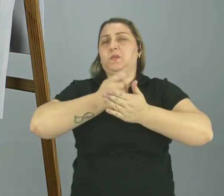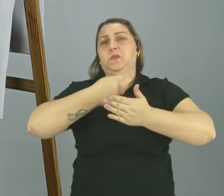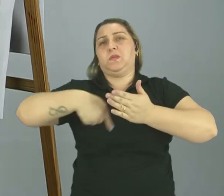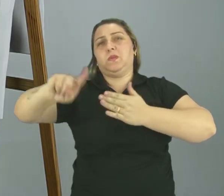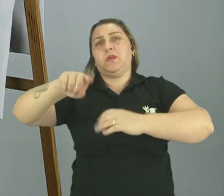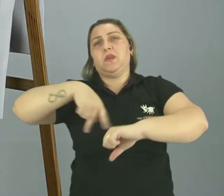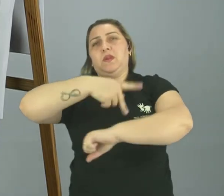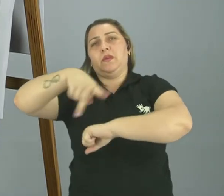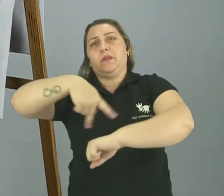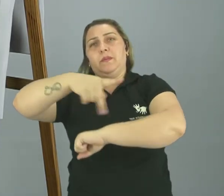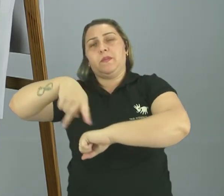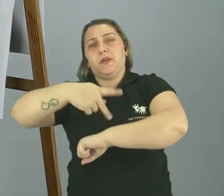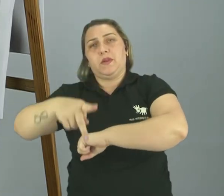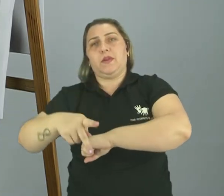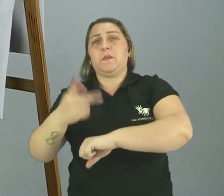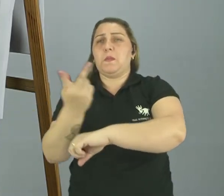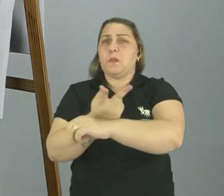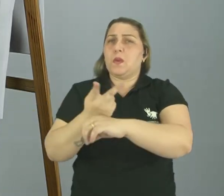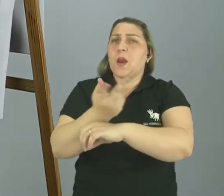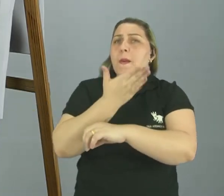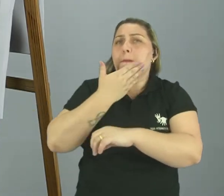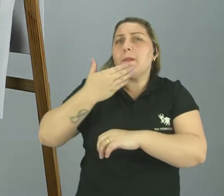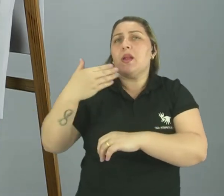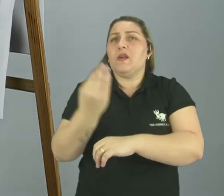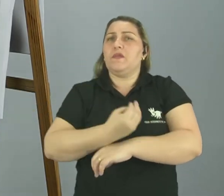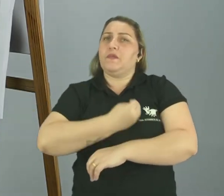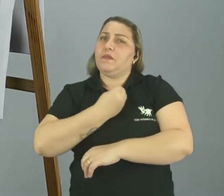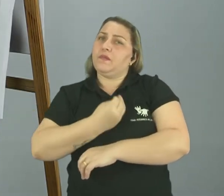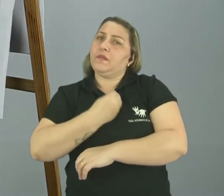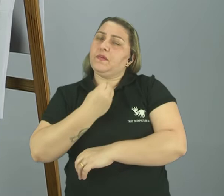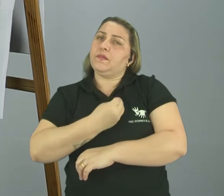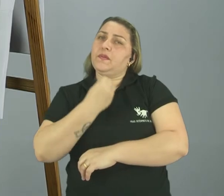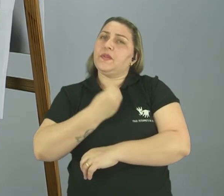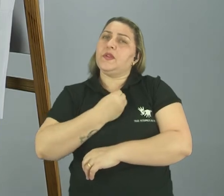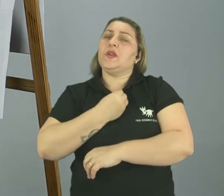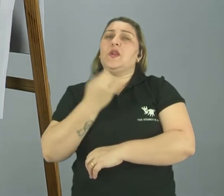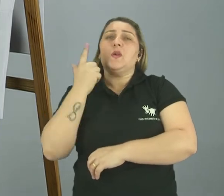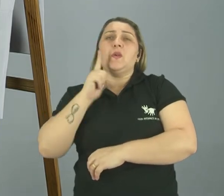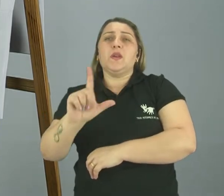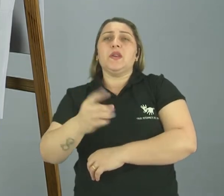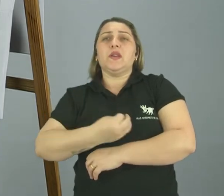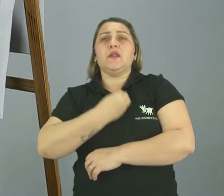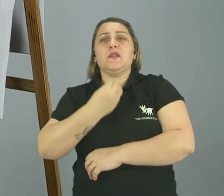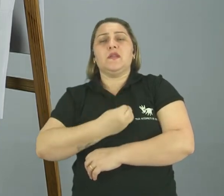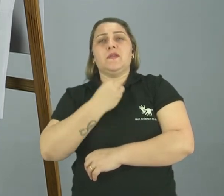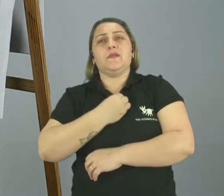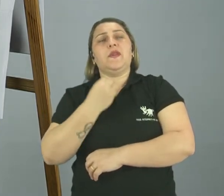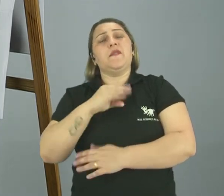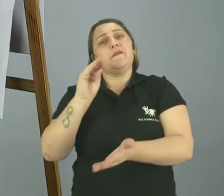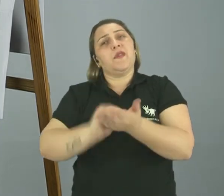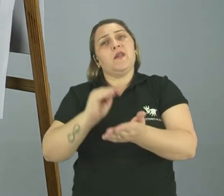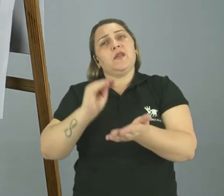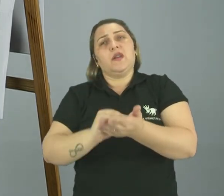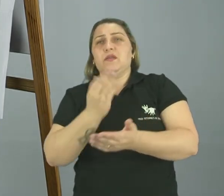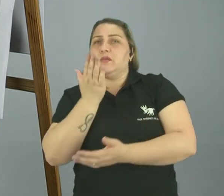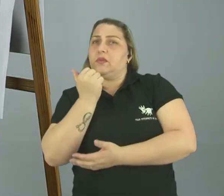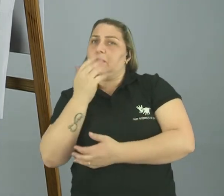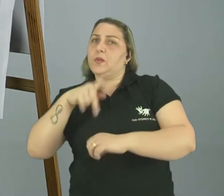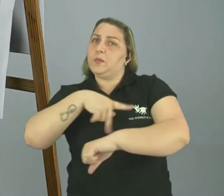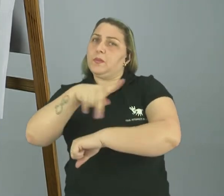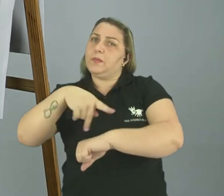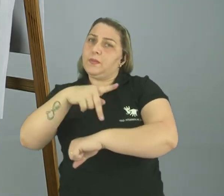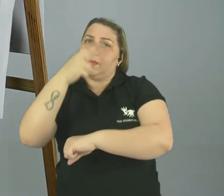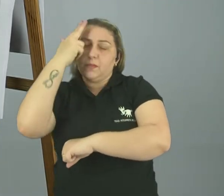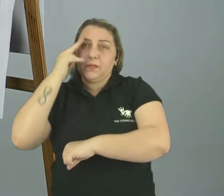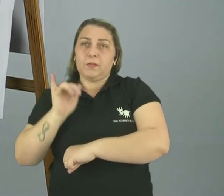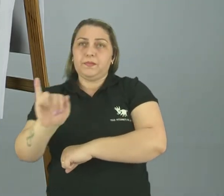país Em busca de uma melhor condição Em busca de sobrevivência Sendo que estava faltando comida No